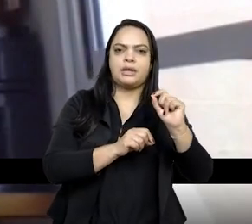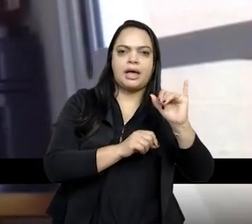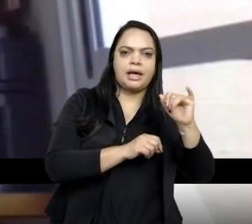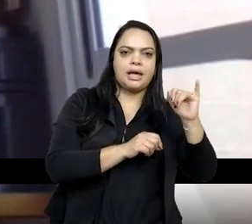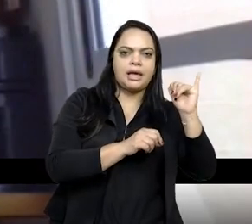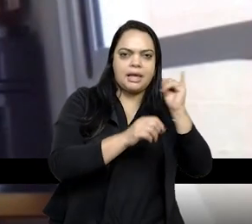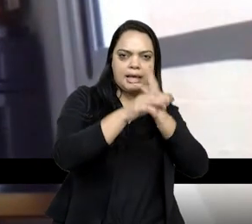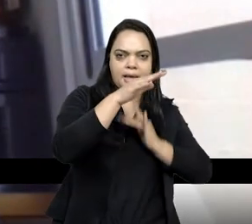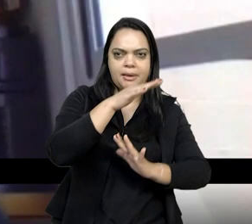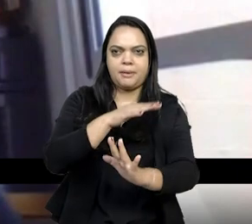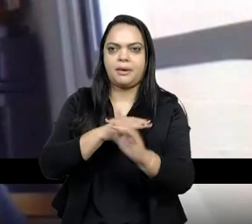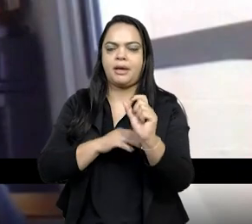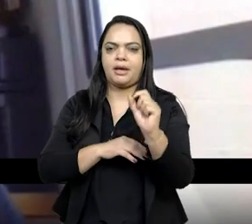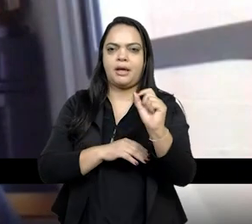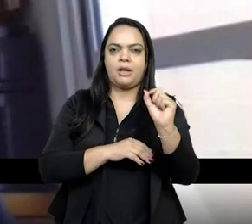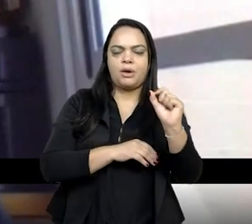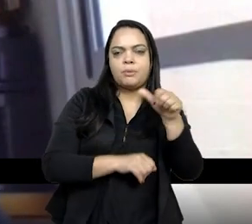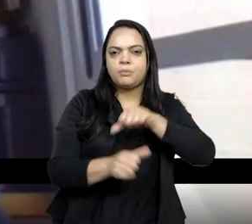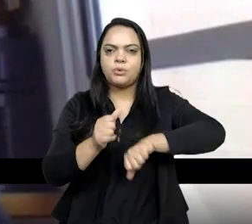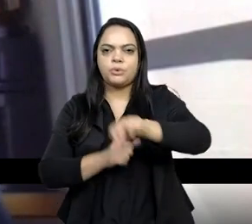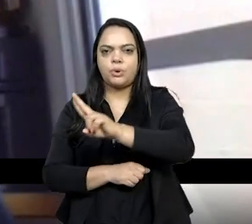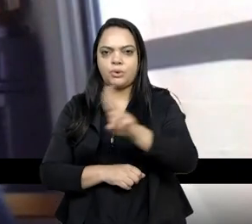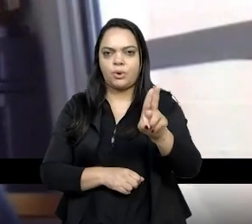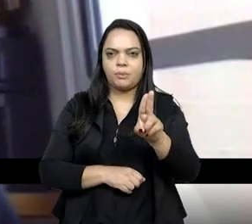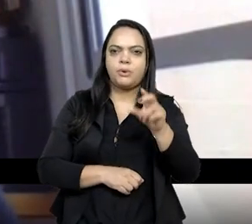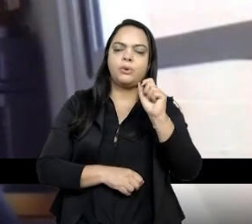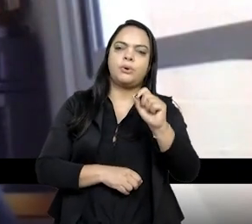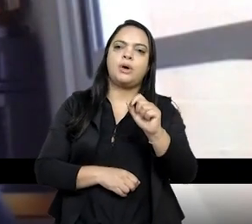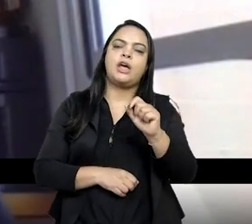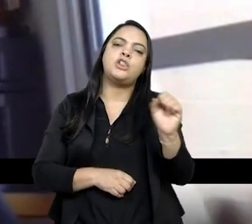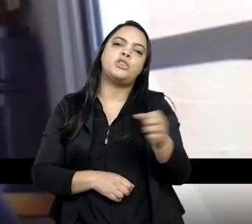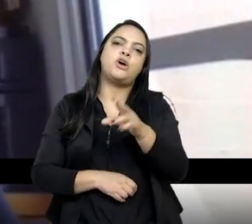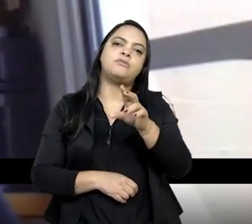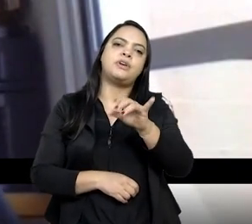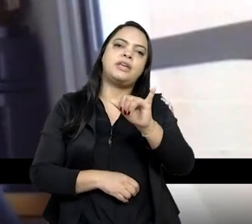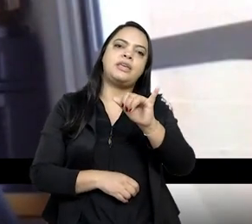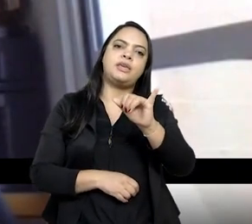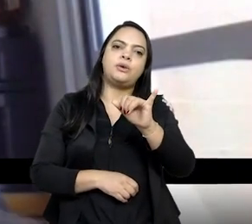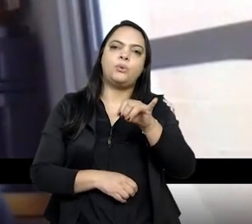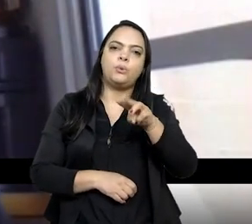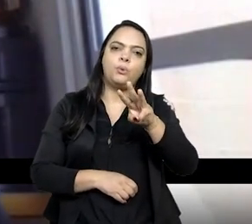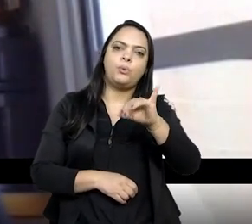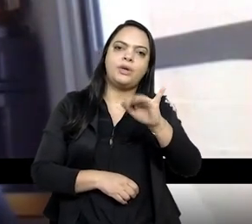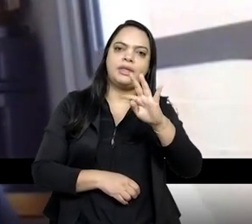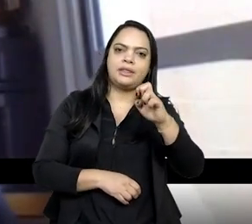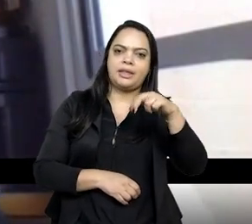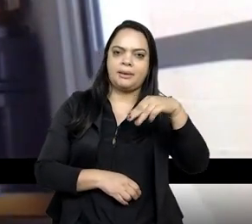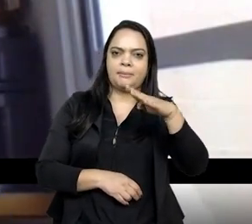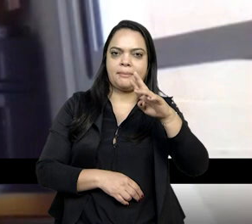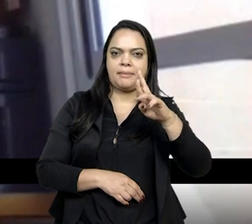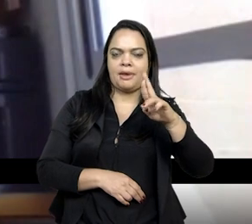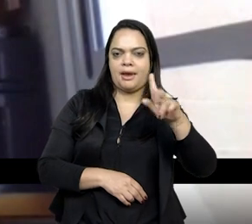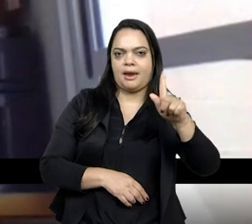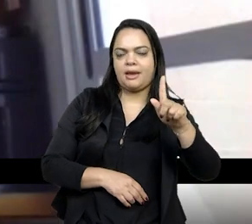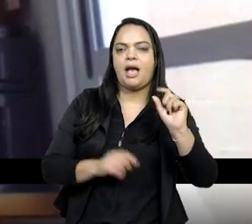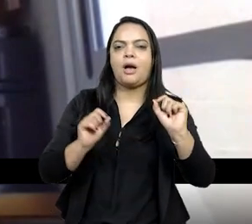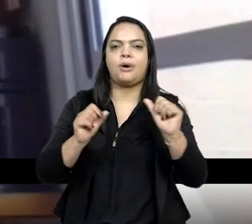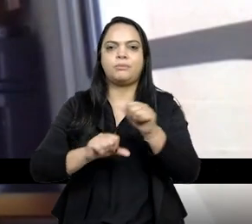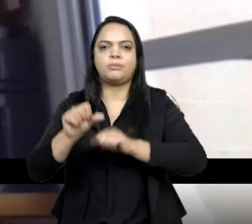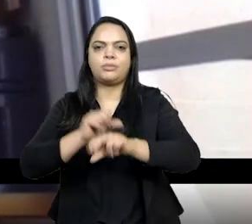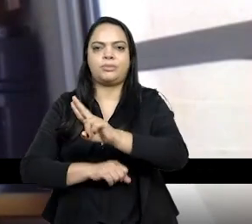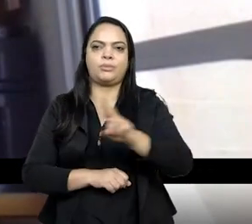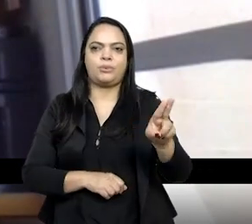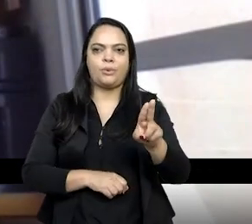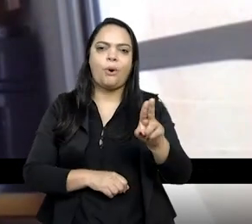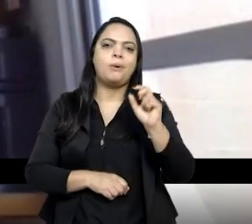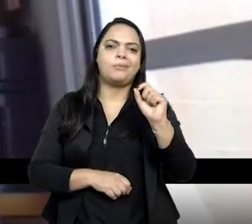Panambi, que era a nova Wittenberg, e hoje é Panambi, que é Borboleta, acho que é Entupi ou Guarani, assim.